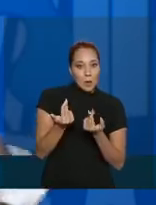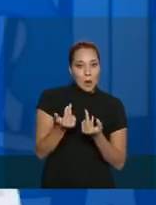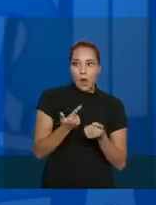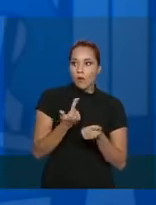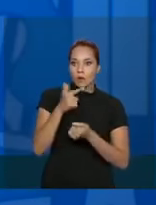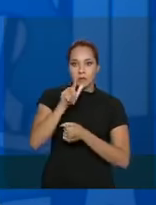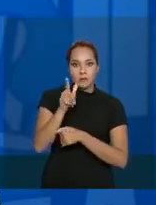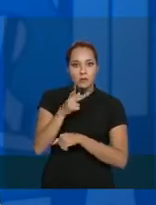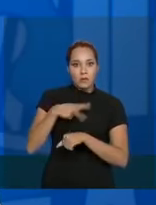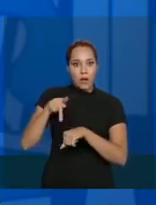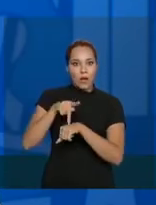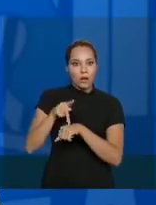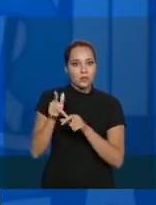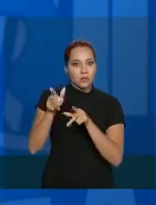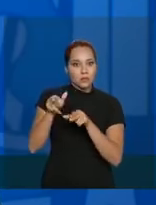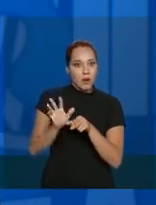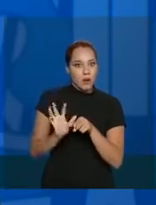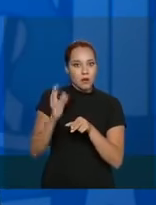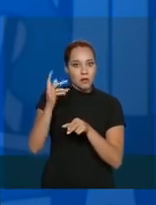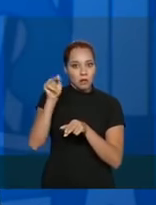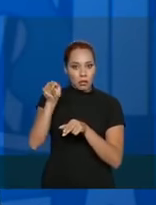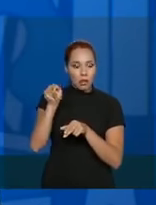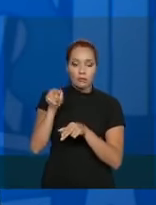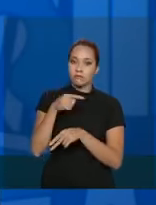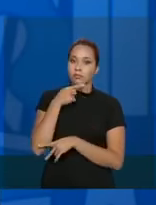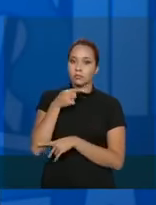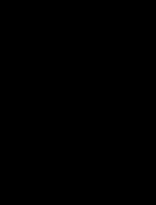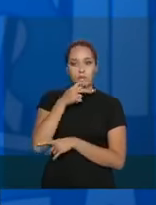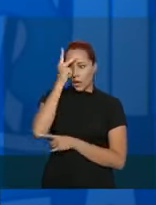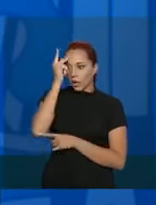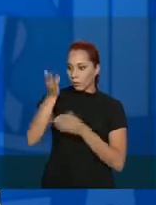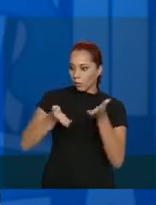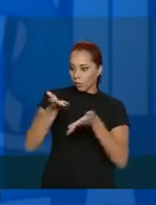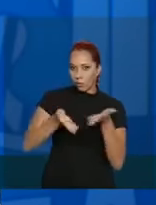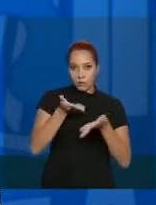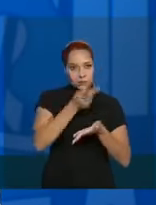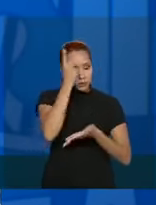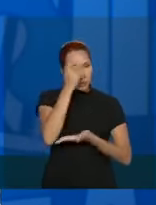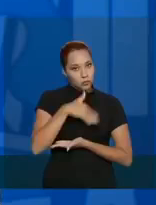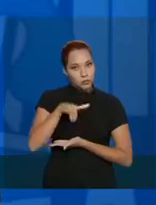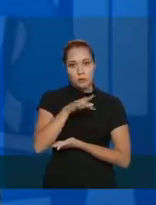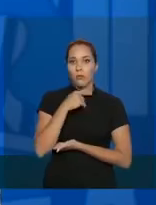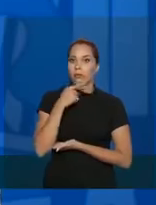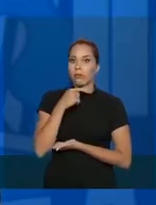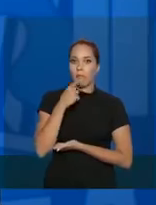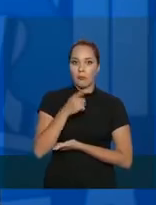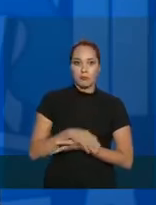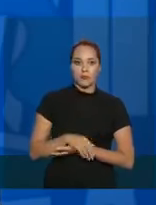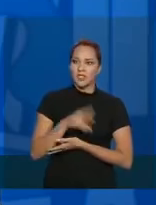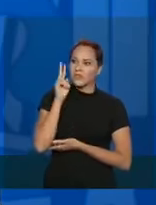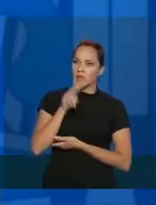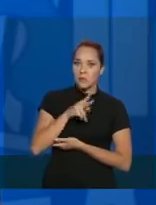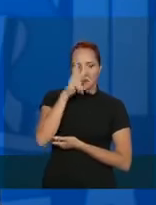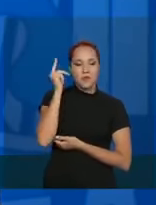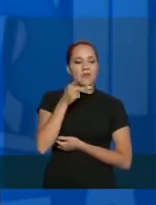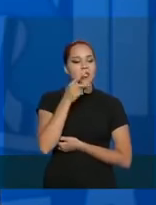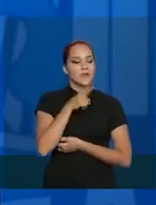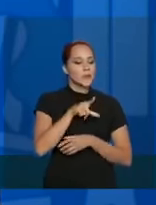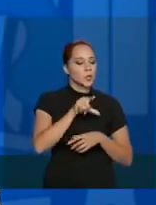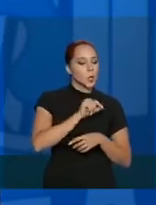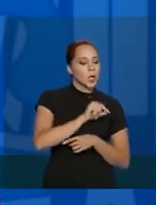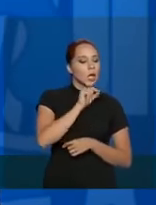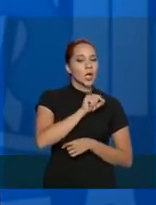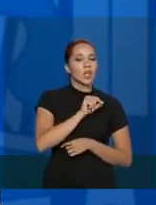outros países, nós não vamos conseguir atender a todos. Aquelas cenas das pessoas falarem, vamos escolher quem